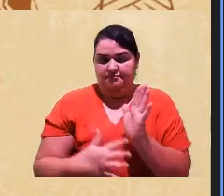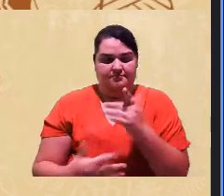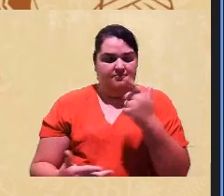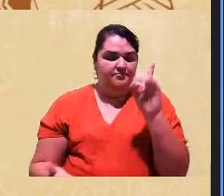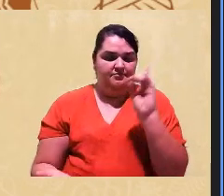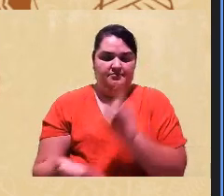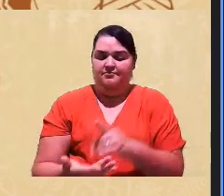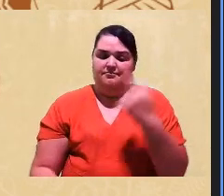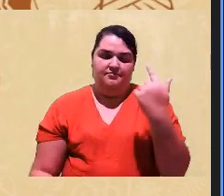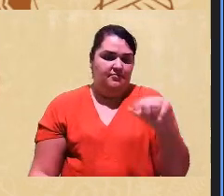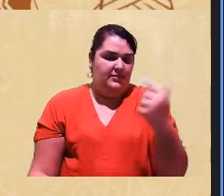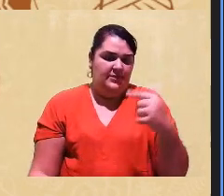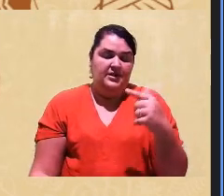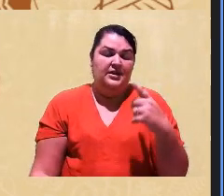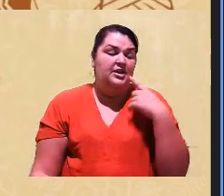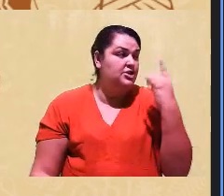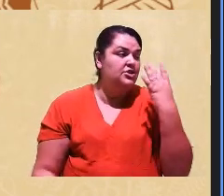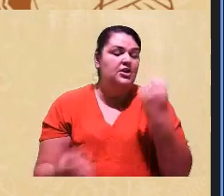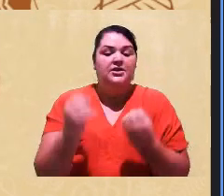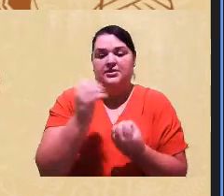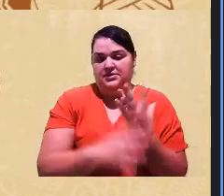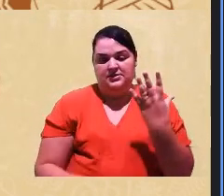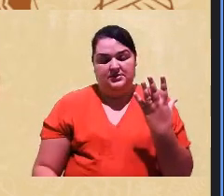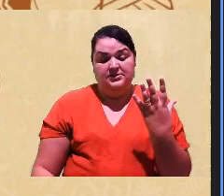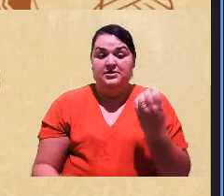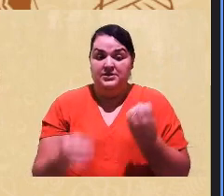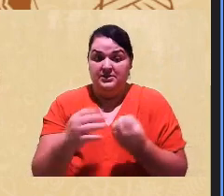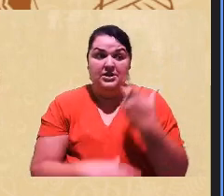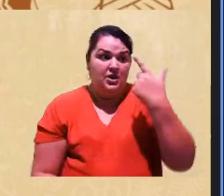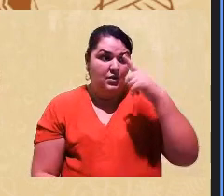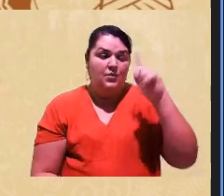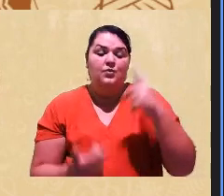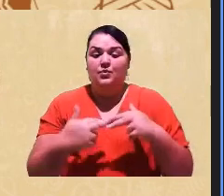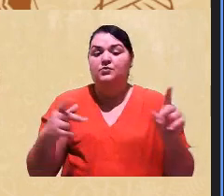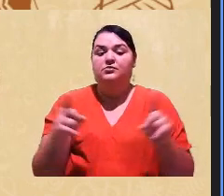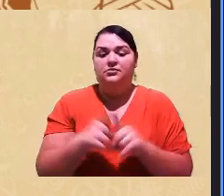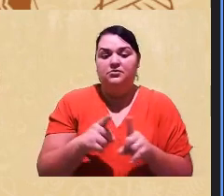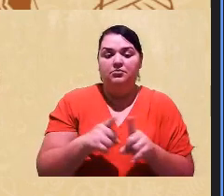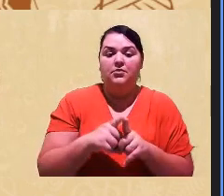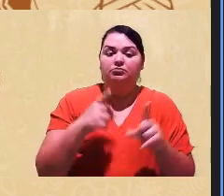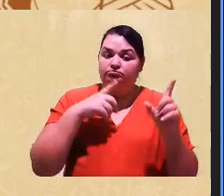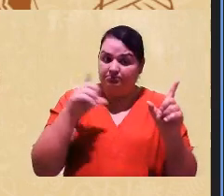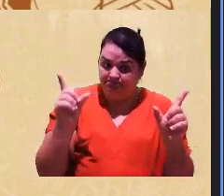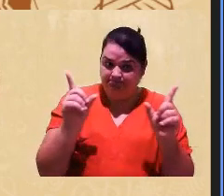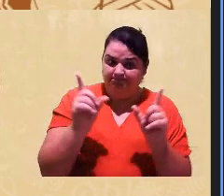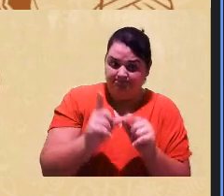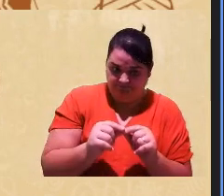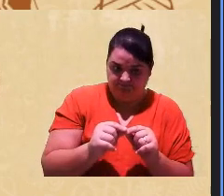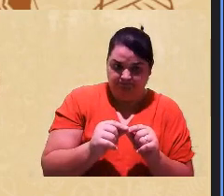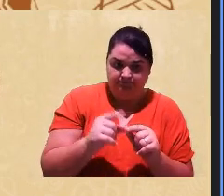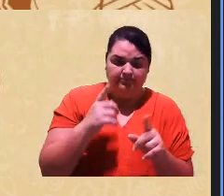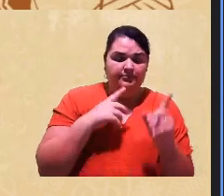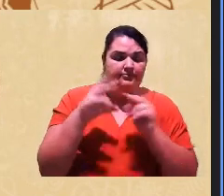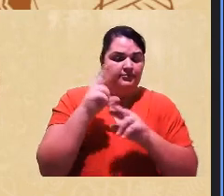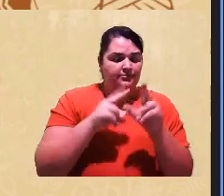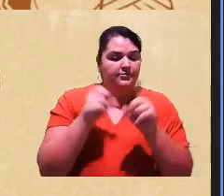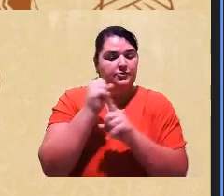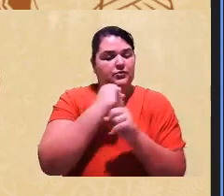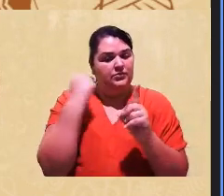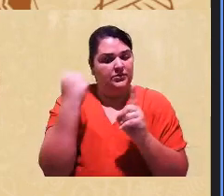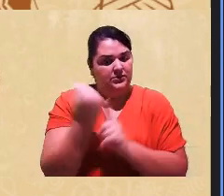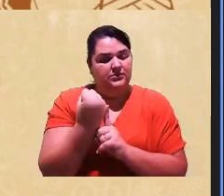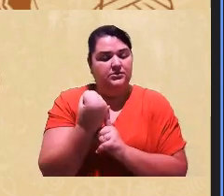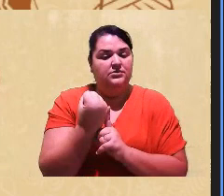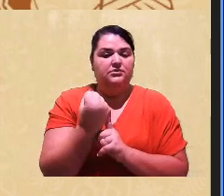eles as criam assim como criam outras coisas criam as suas minorias criam as diferenças sociais criam as